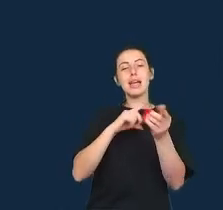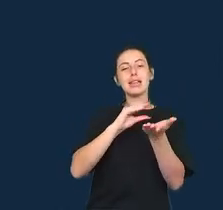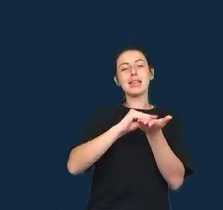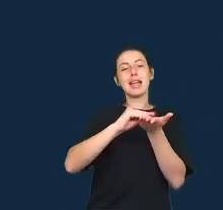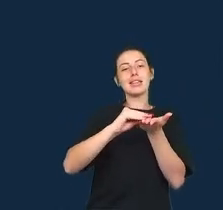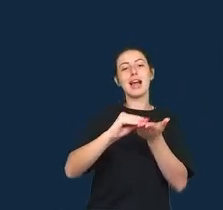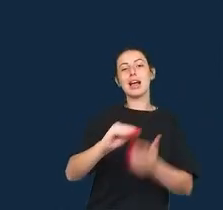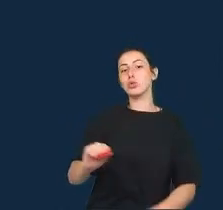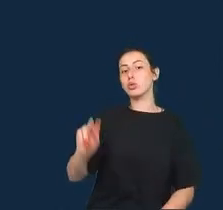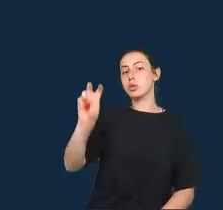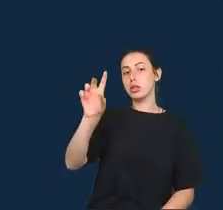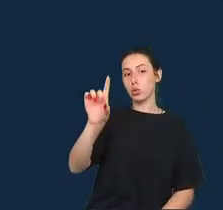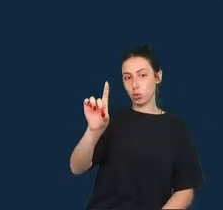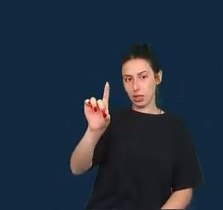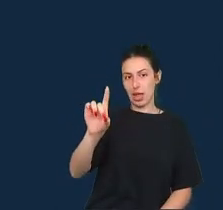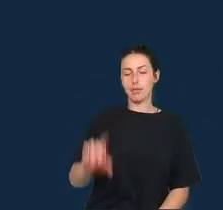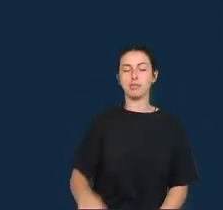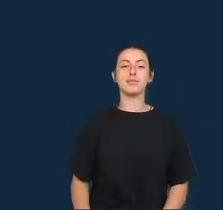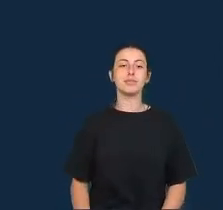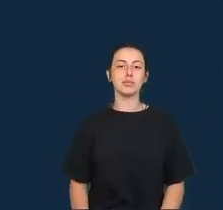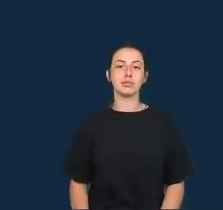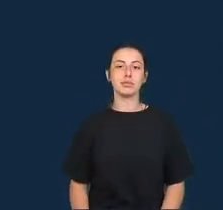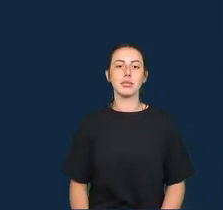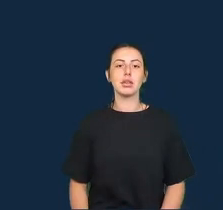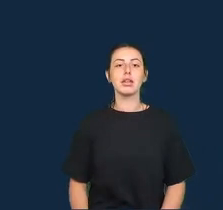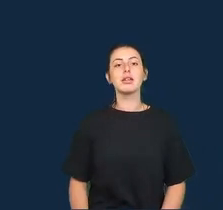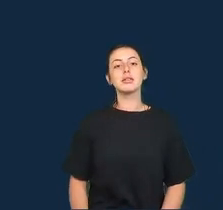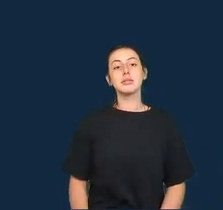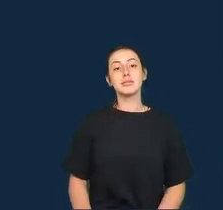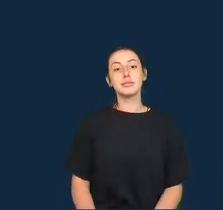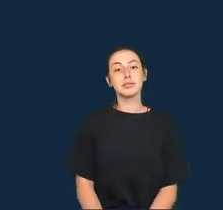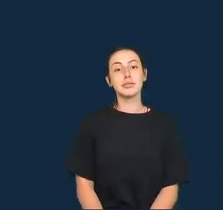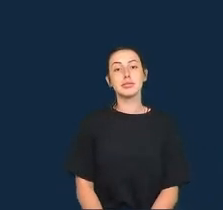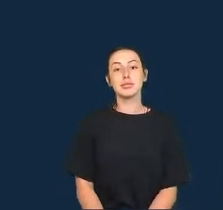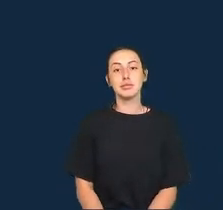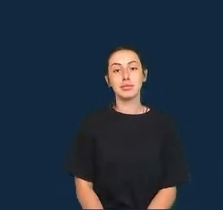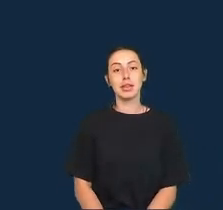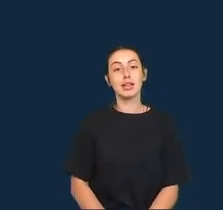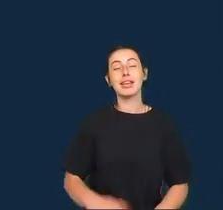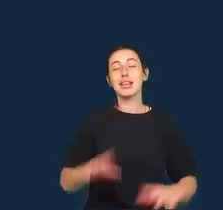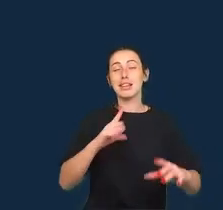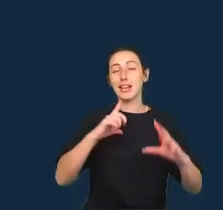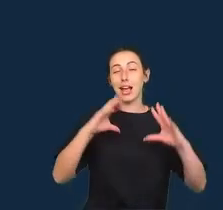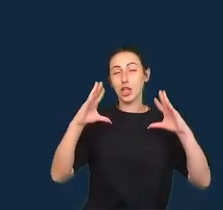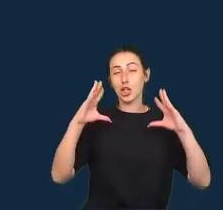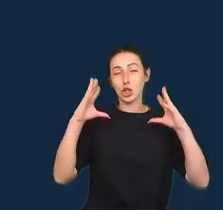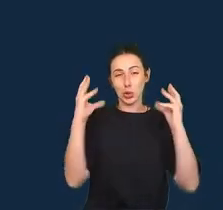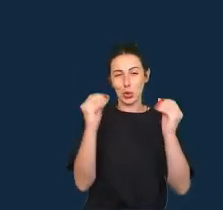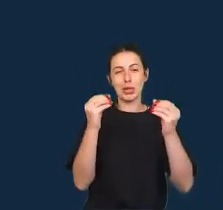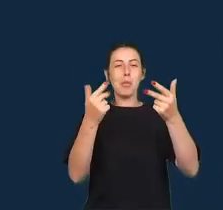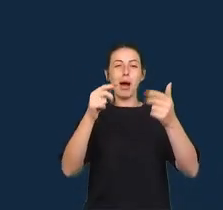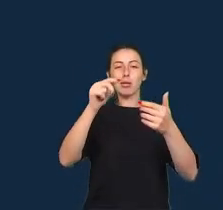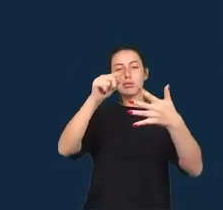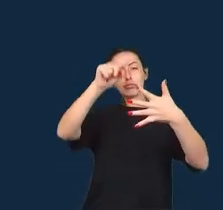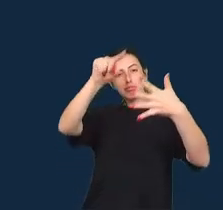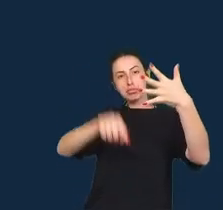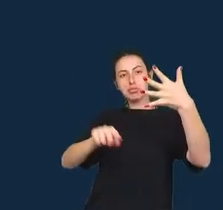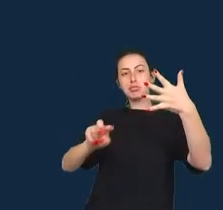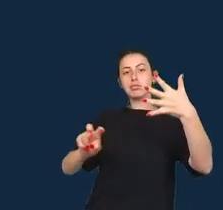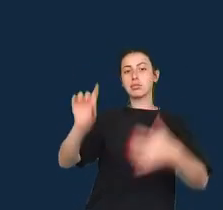desvantagem disfunção e privação que em inglês começa com D então é uma